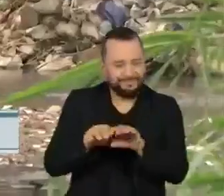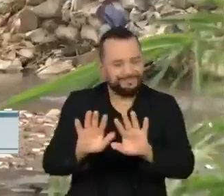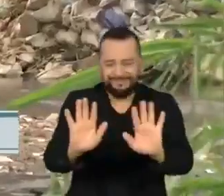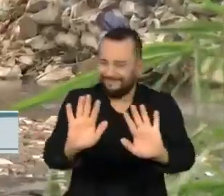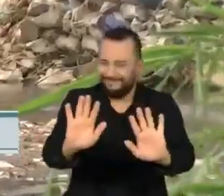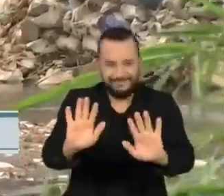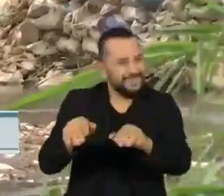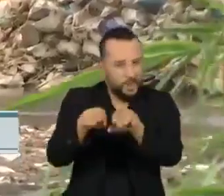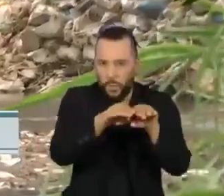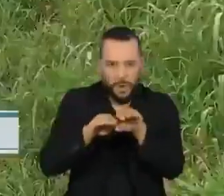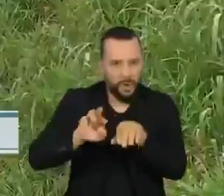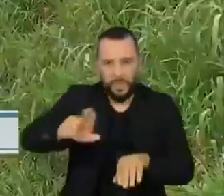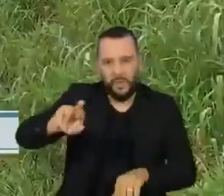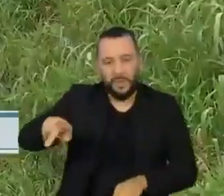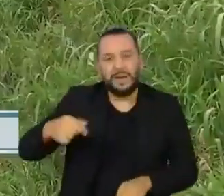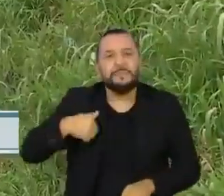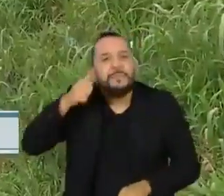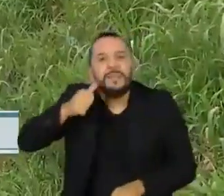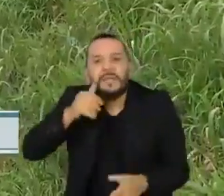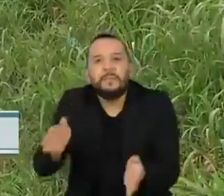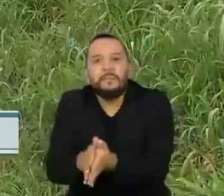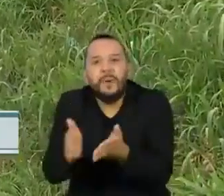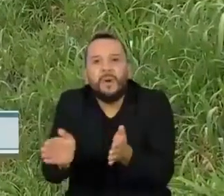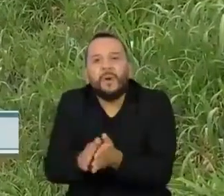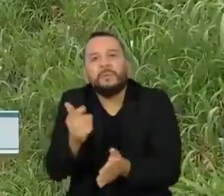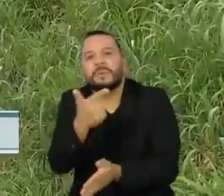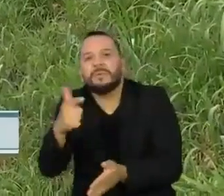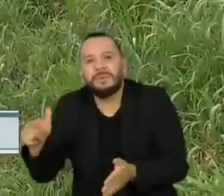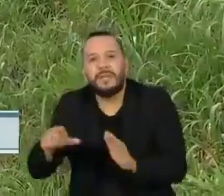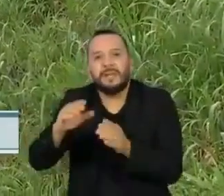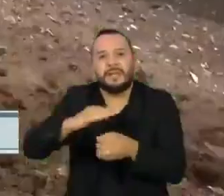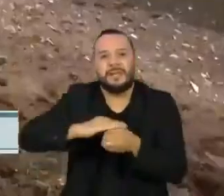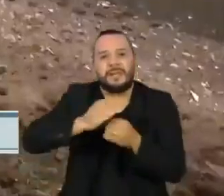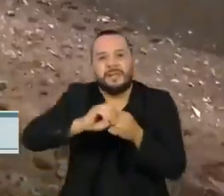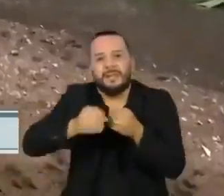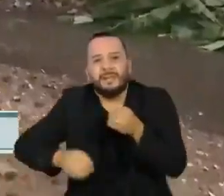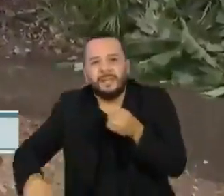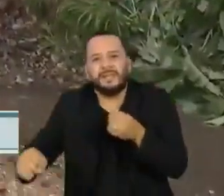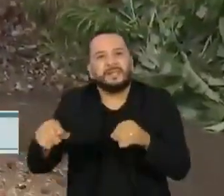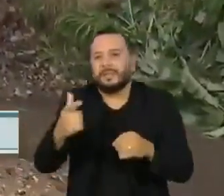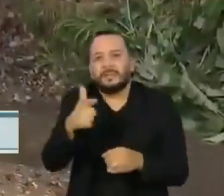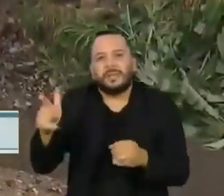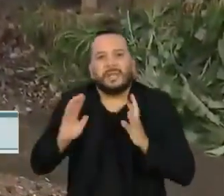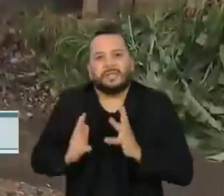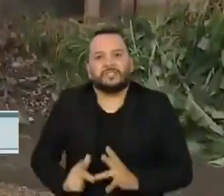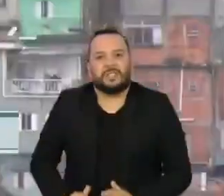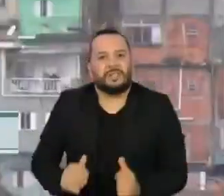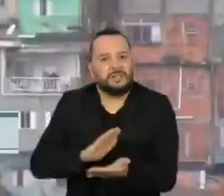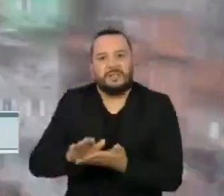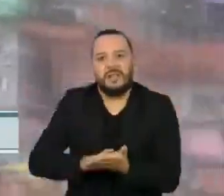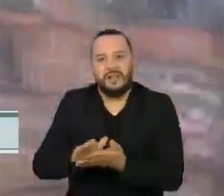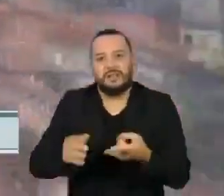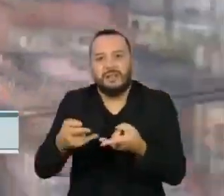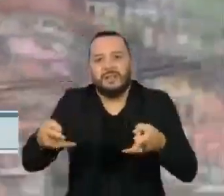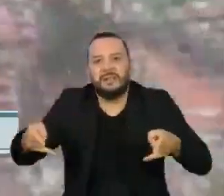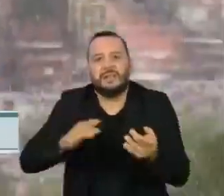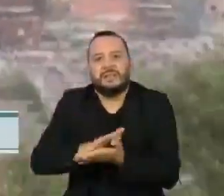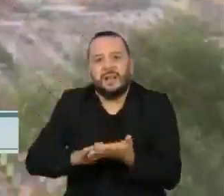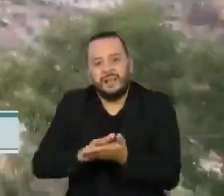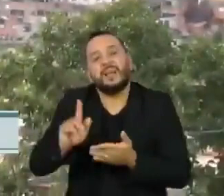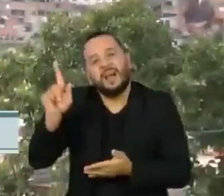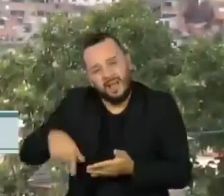se tornam um pesadelo, aquelas que não têm acesso a saneamento básico e itens de higiene. Essa é a chamada